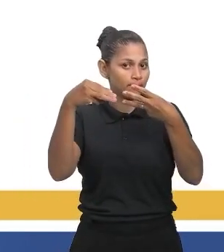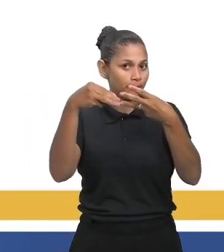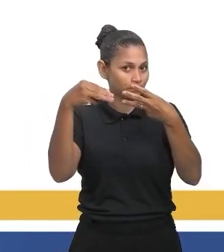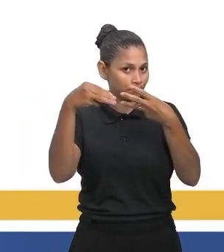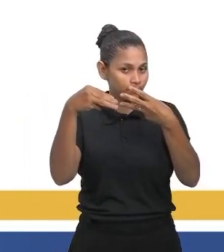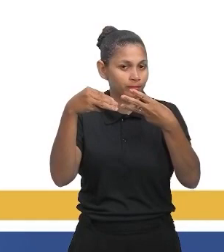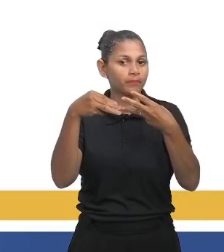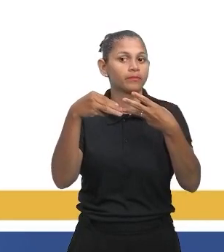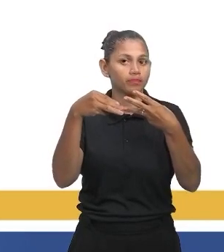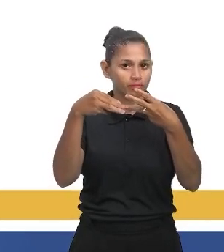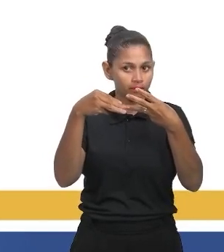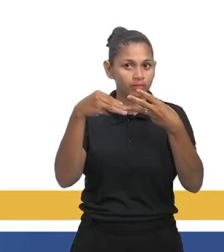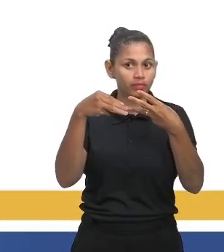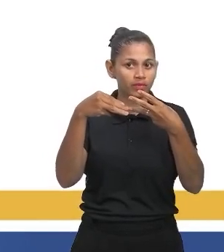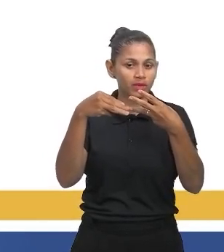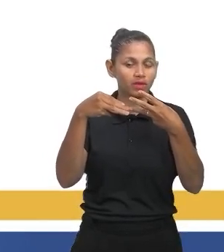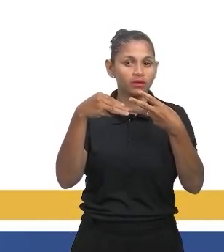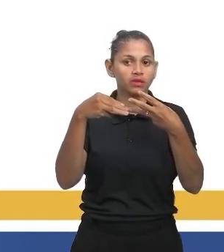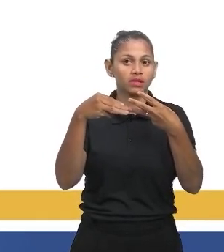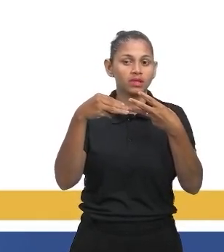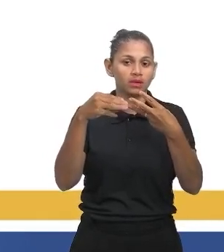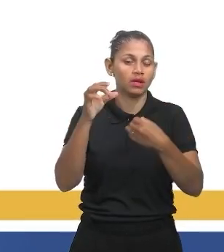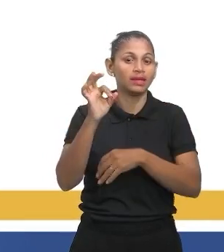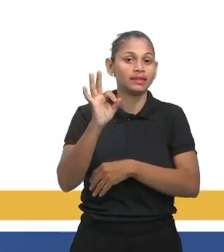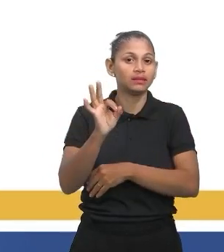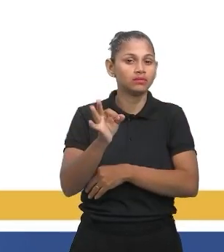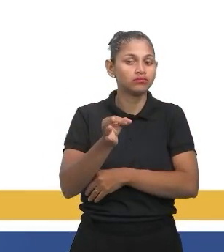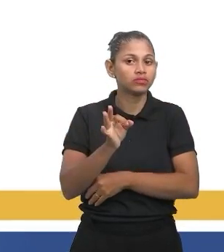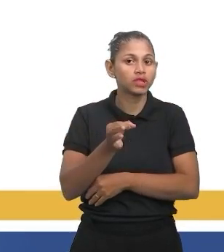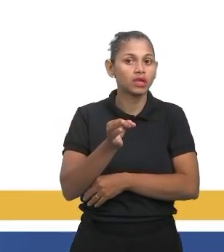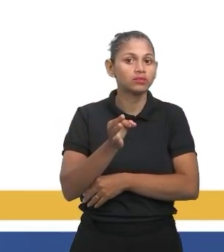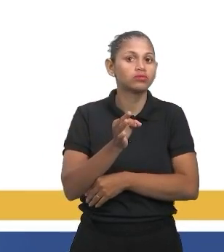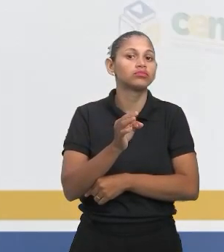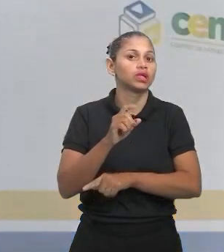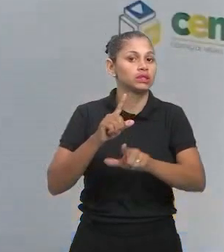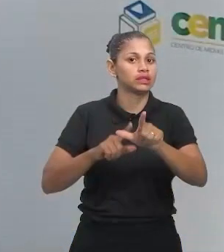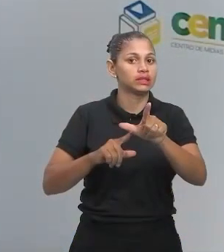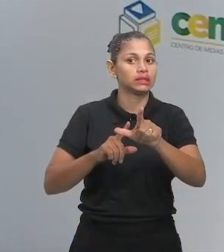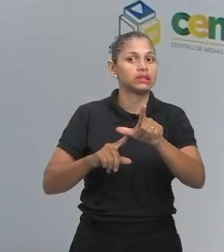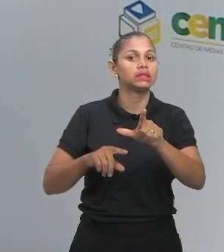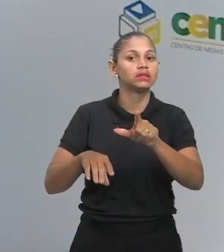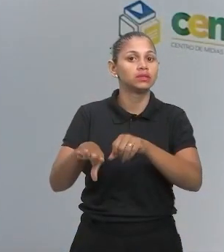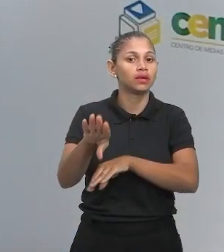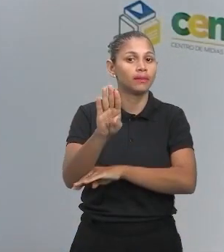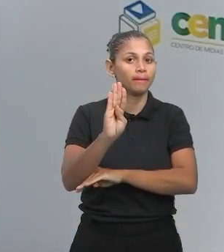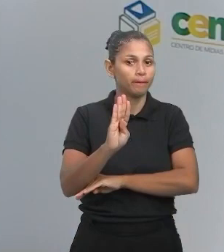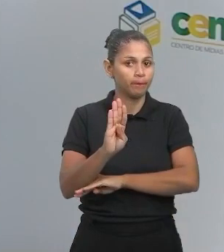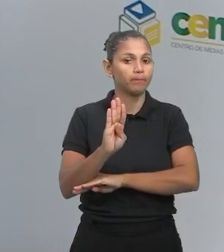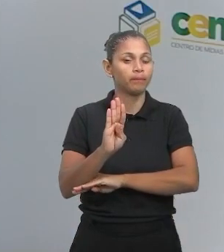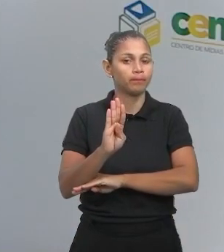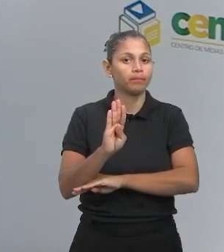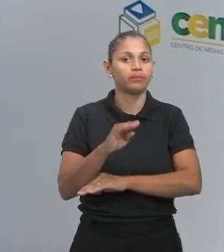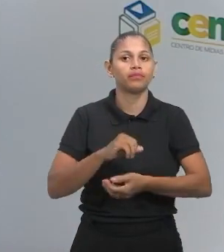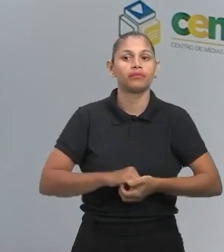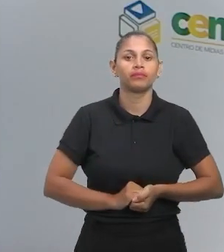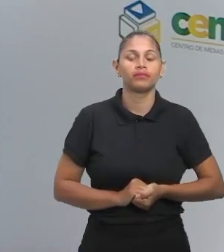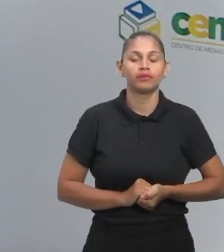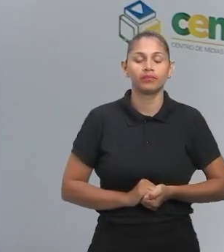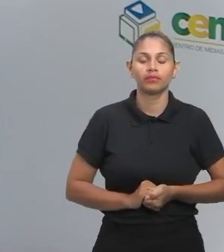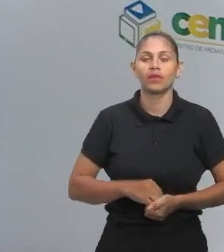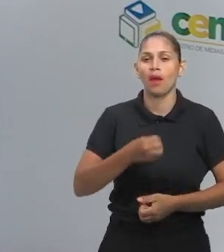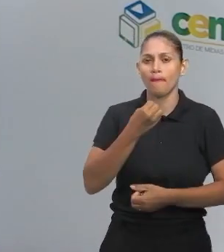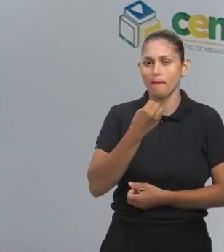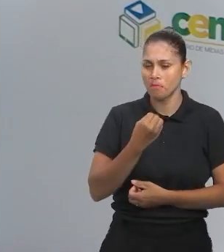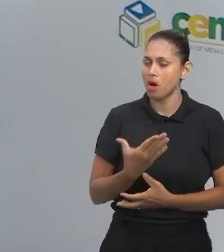porcentagem. Gabarito é o quê? E letra B. Letra B de bom demais da conta. Bom demais para ser